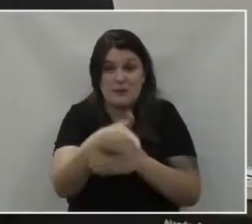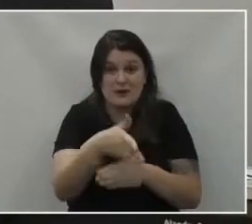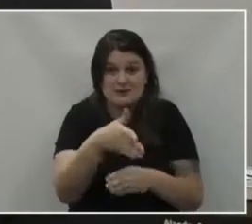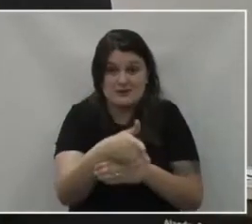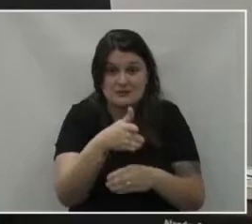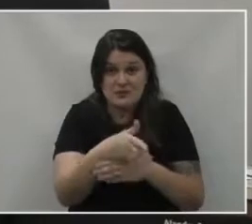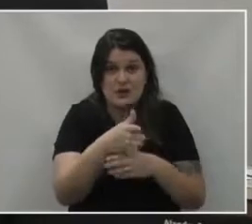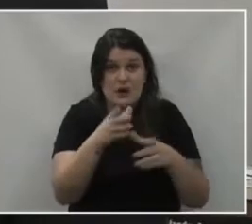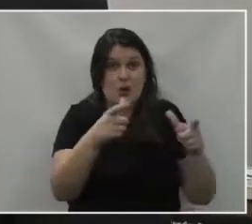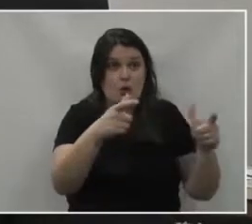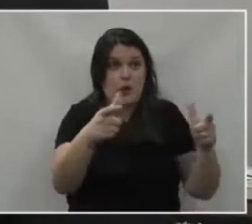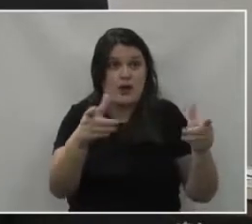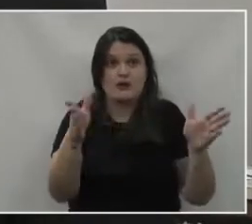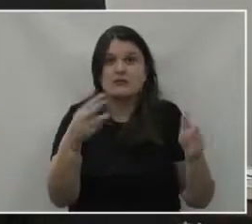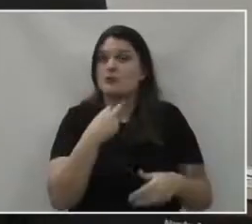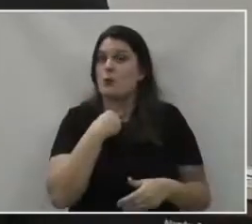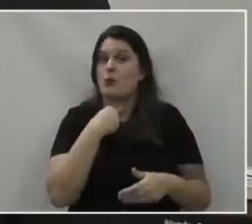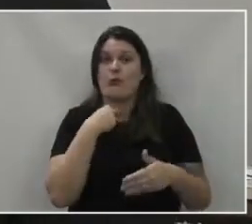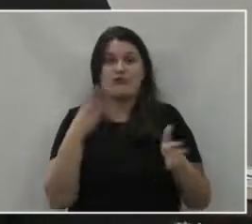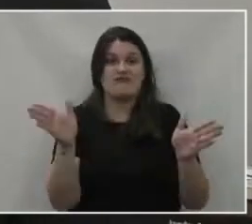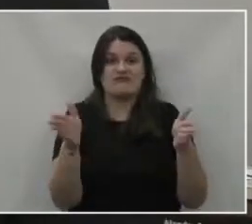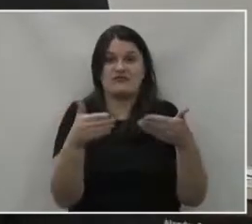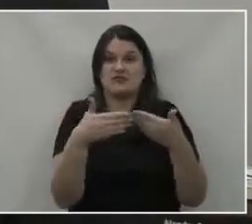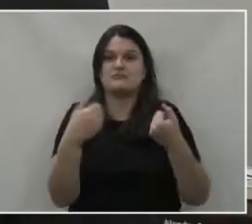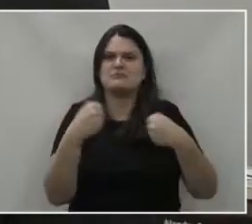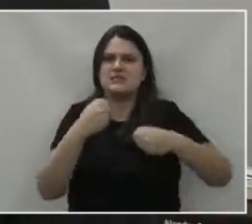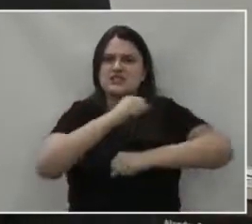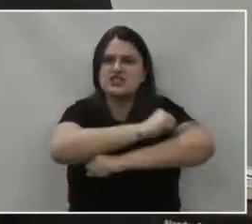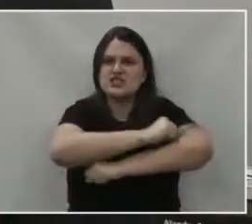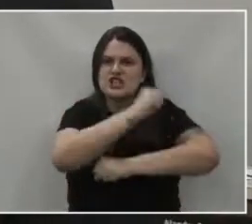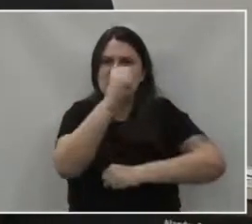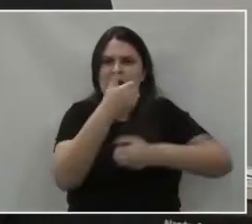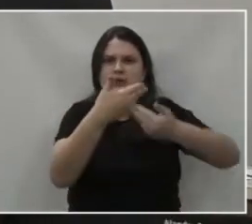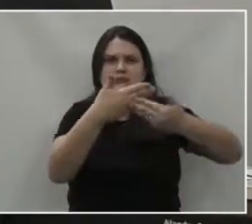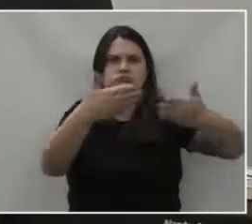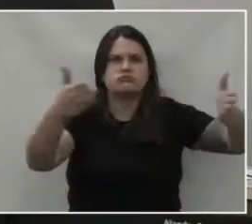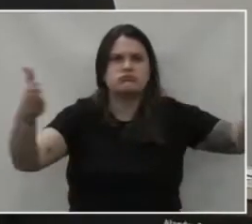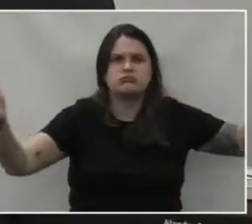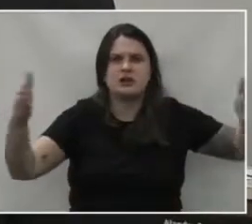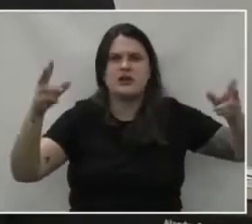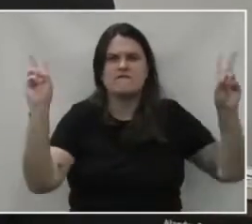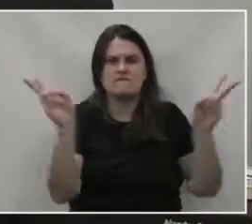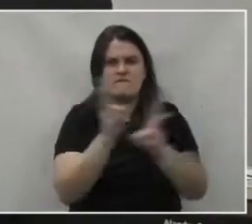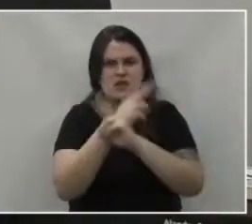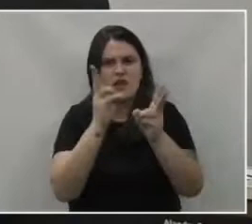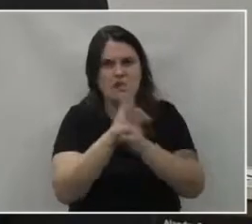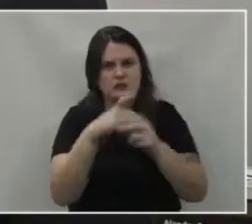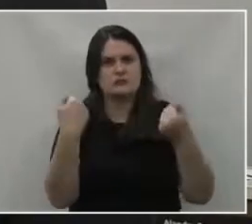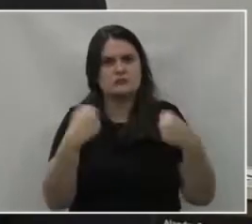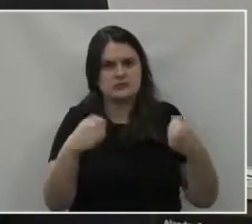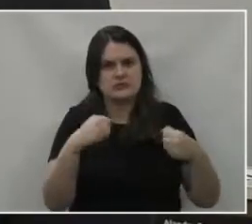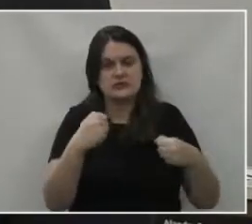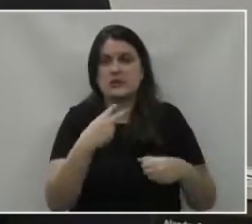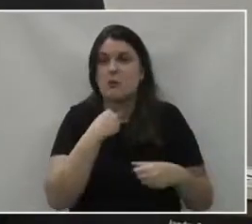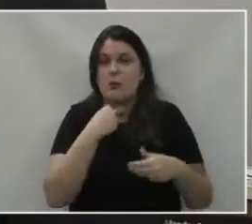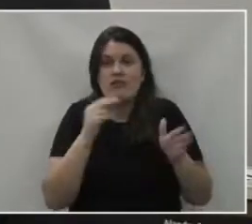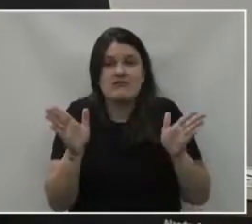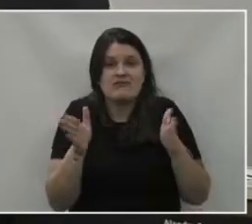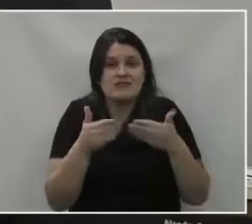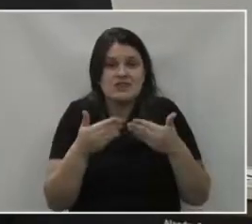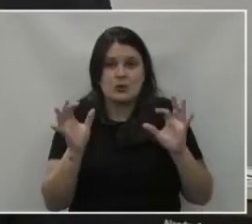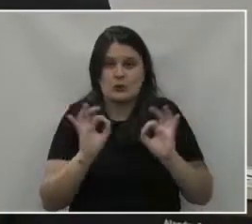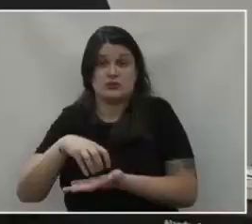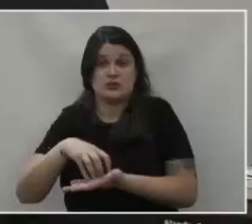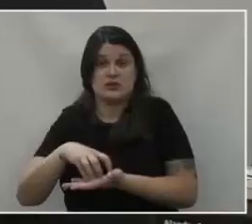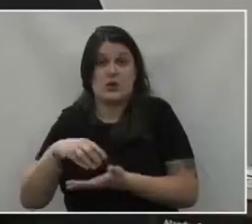procurar abrir, deixar o máximo ventilado possível nesse momento onde pairam as dúvidas